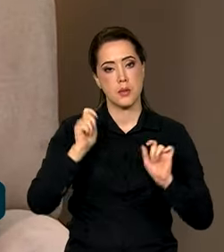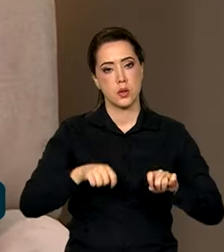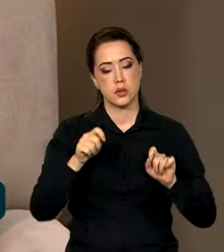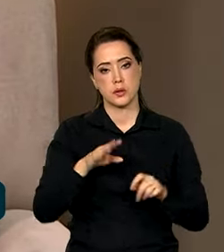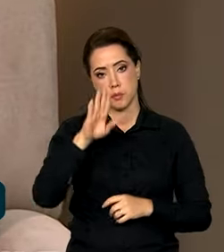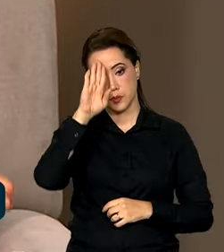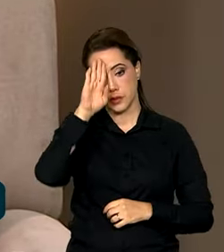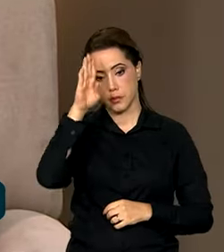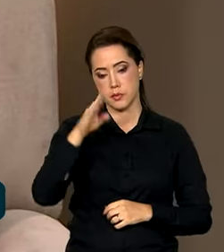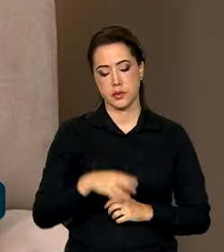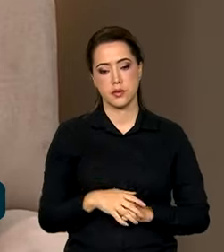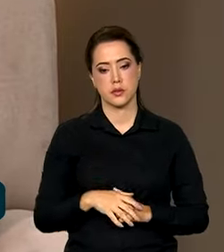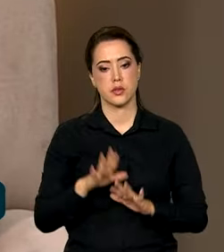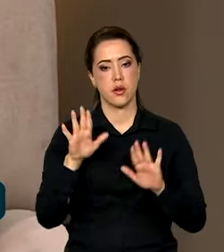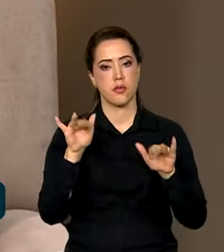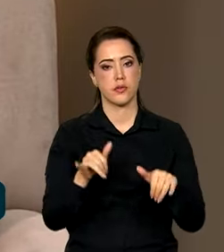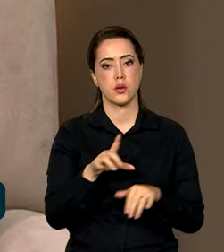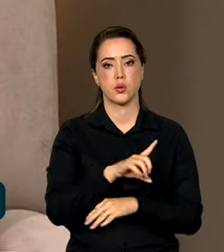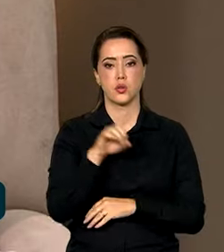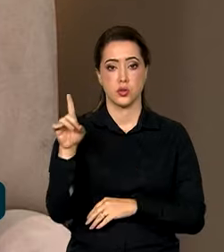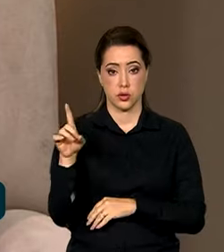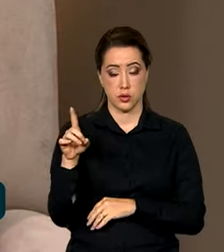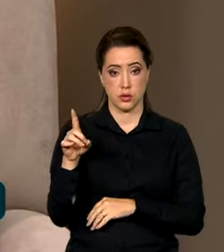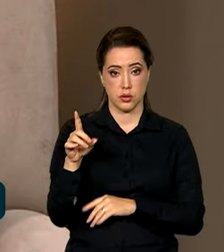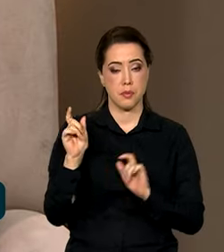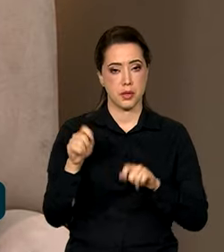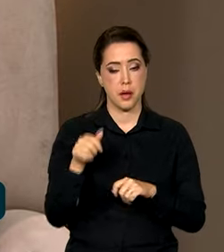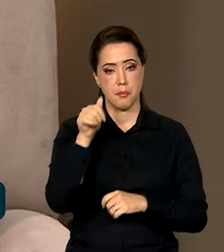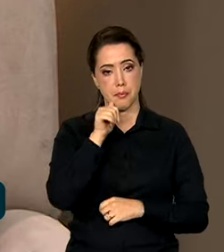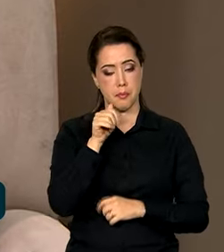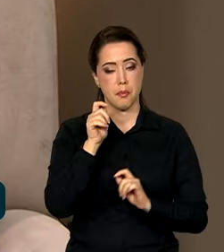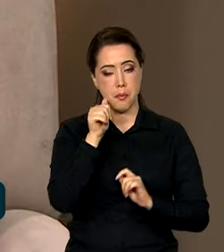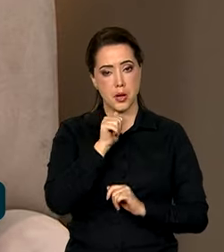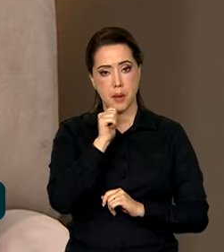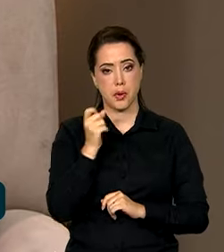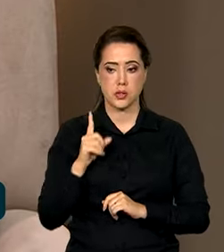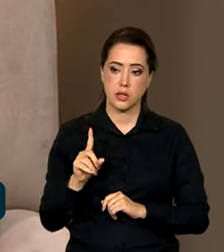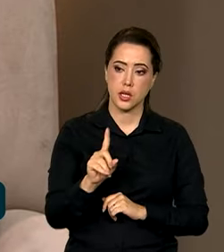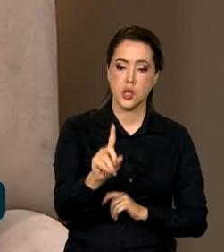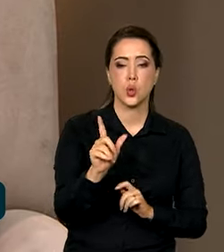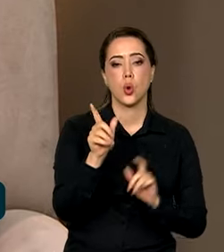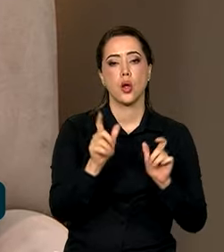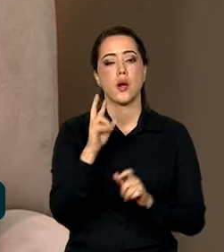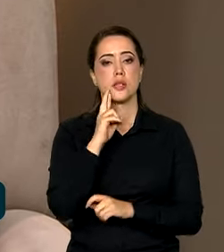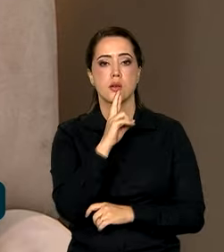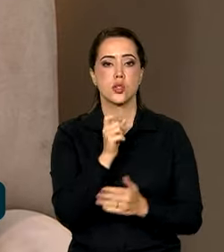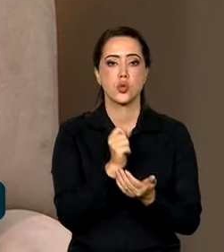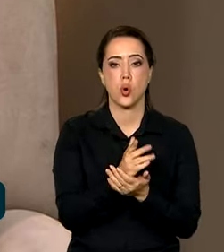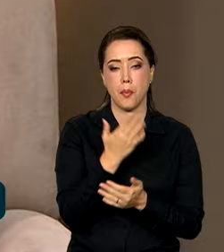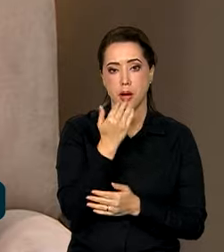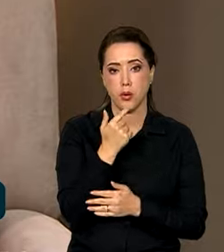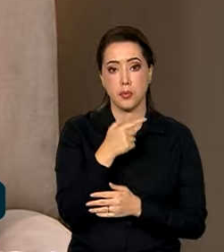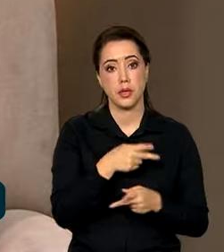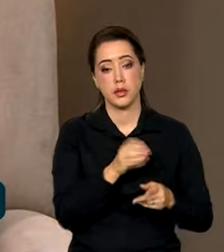principalmente no final do dia, à noite, a mulher possa passar no restaurante, comprar comida, levar para casa e comer